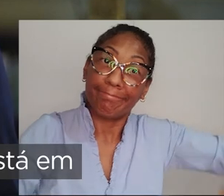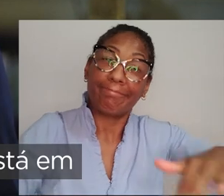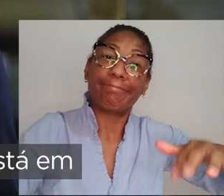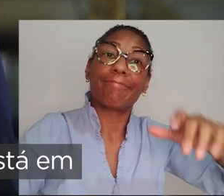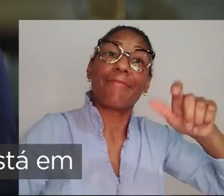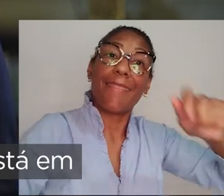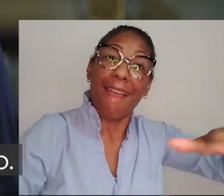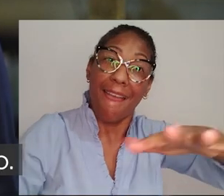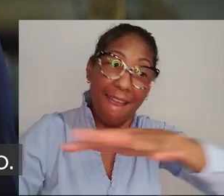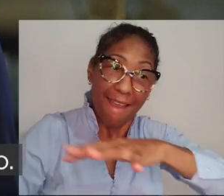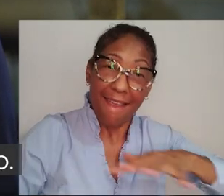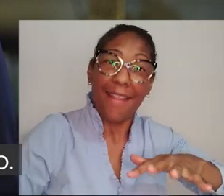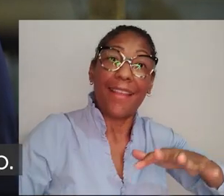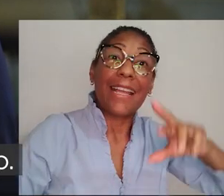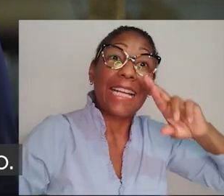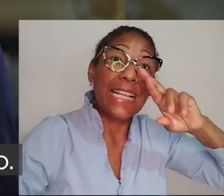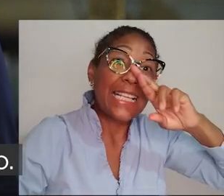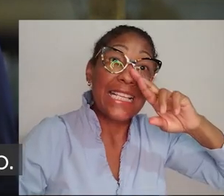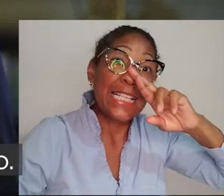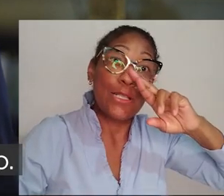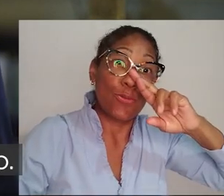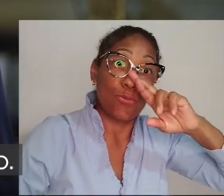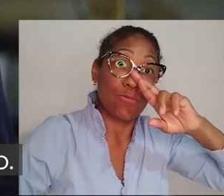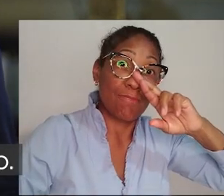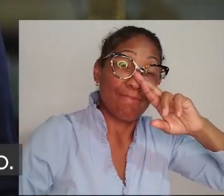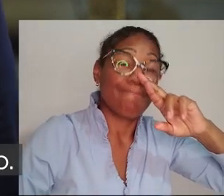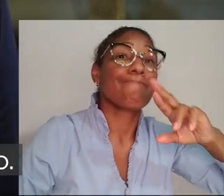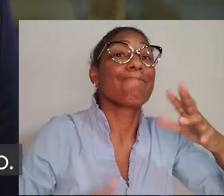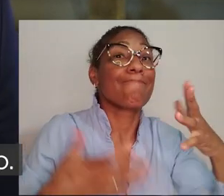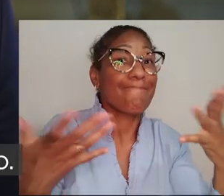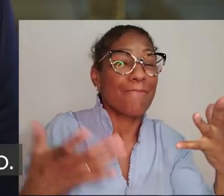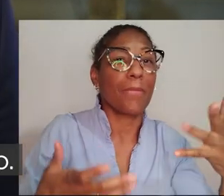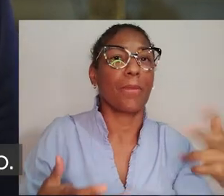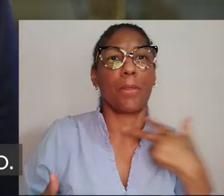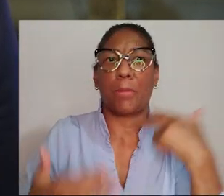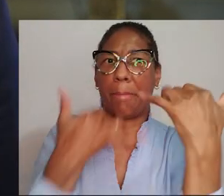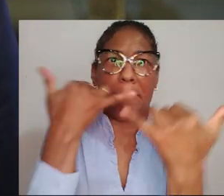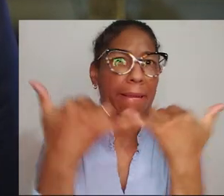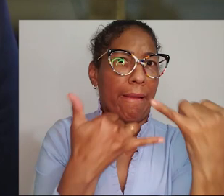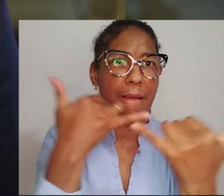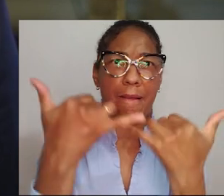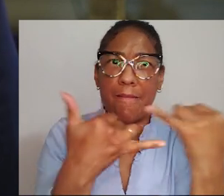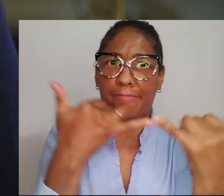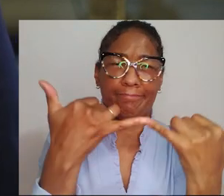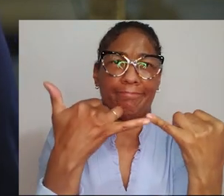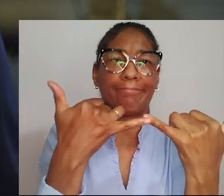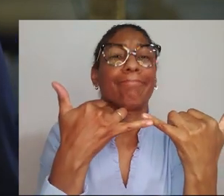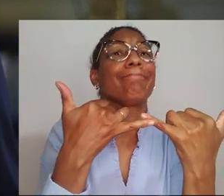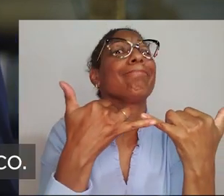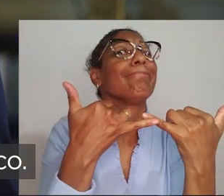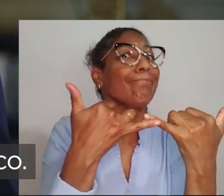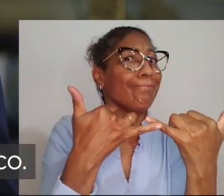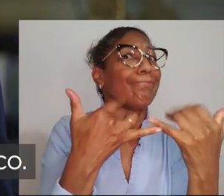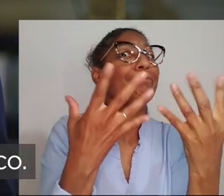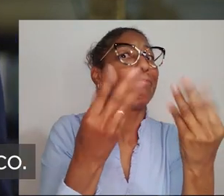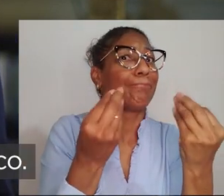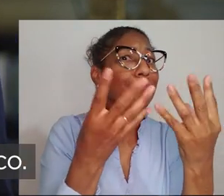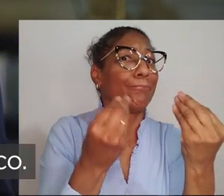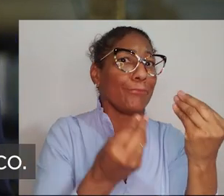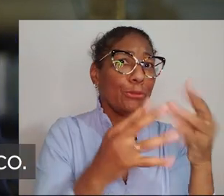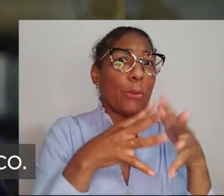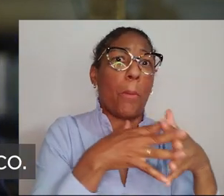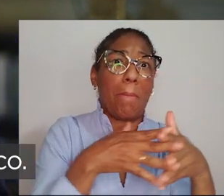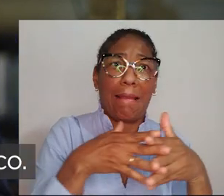da nossa população está em áreas classificadas como de risco altíssimo. Nós não podemos brincar com o vírus, o quadro é